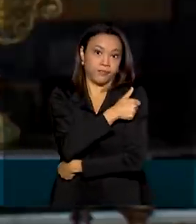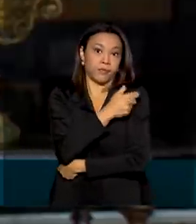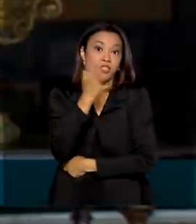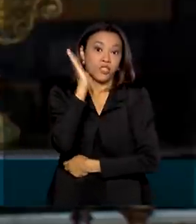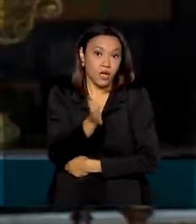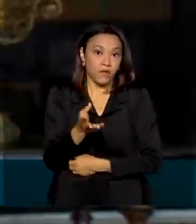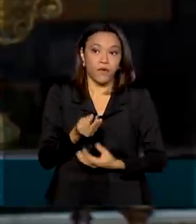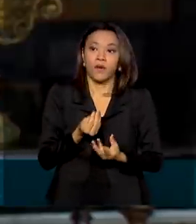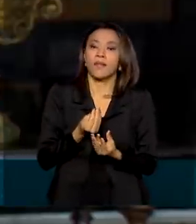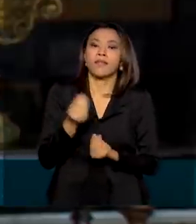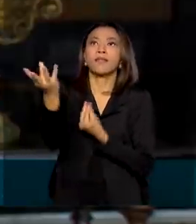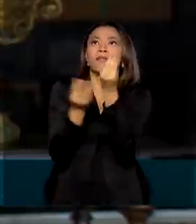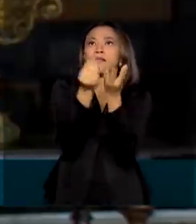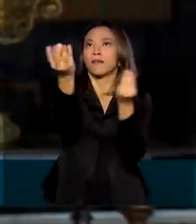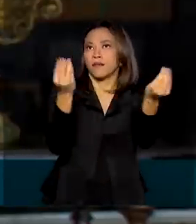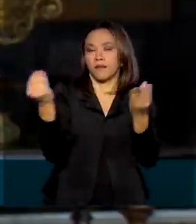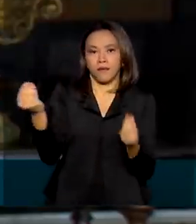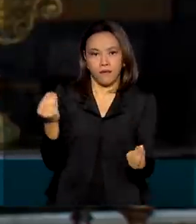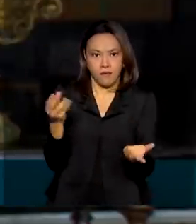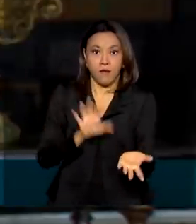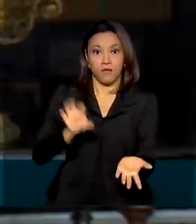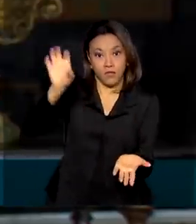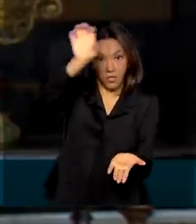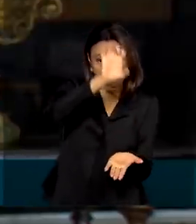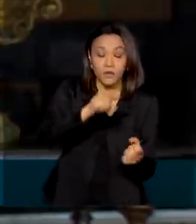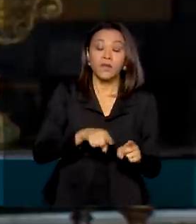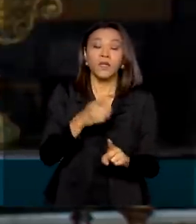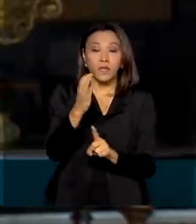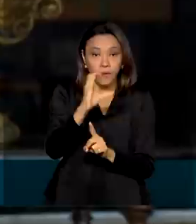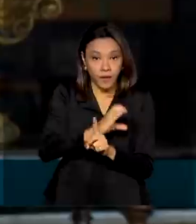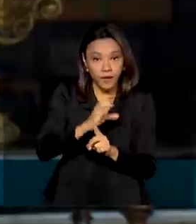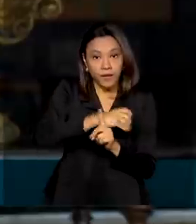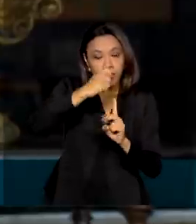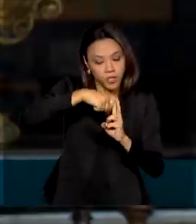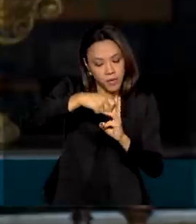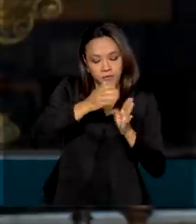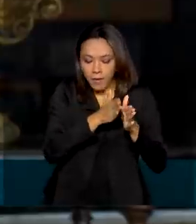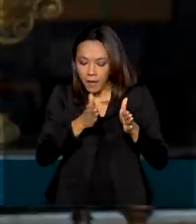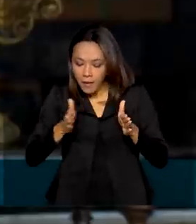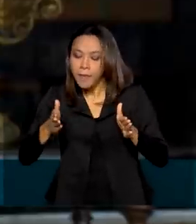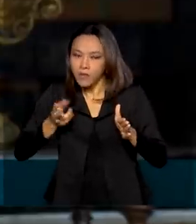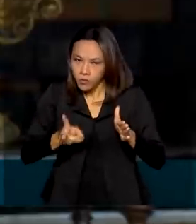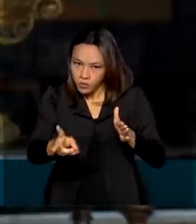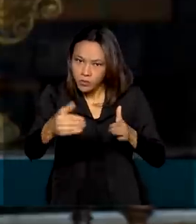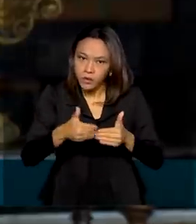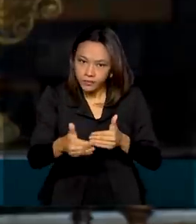entregues aos estados e o cronograma vem avançando. Vamos assistir.